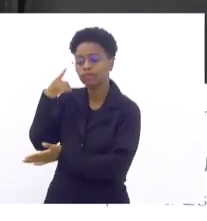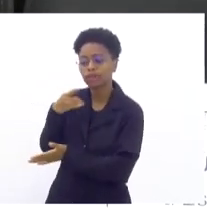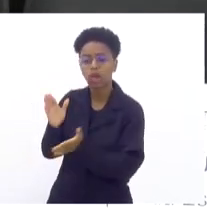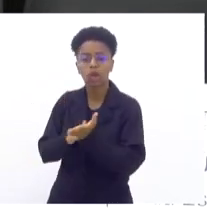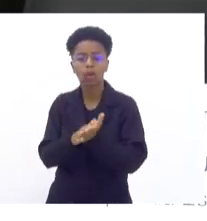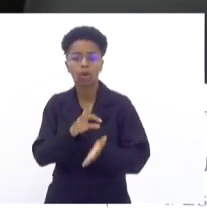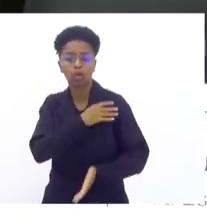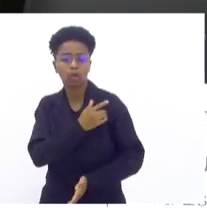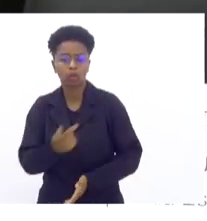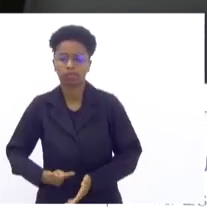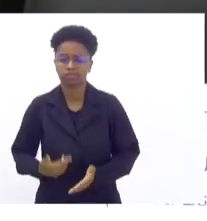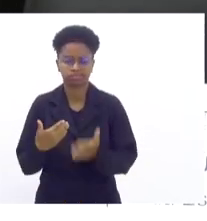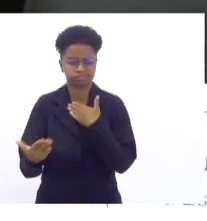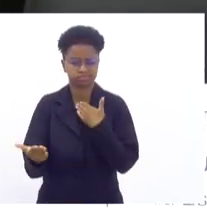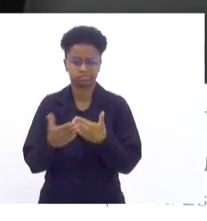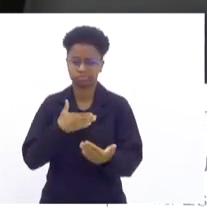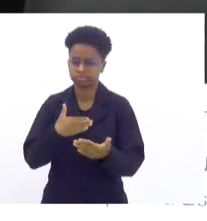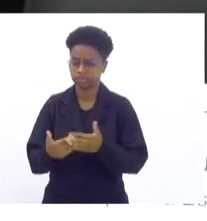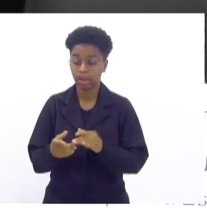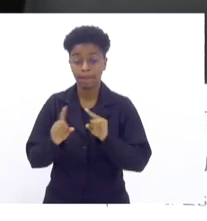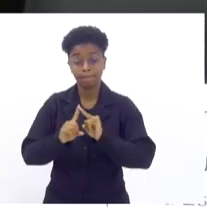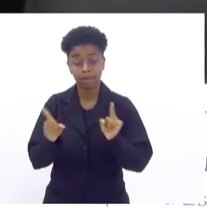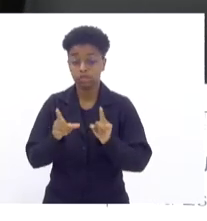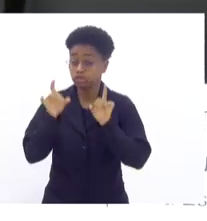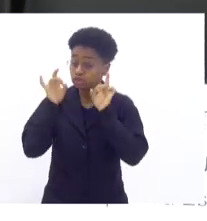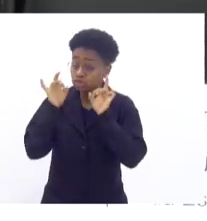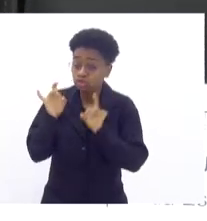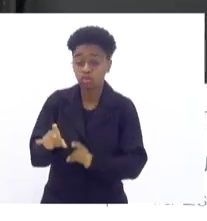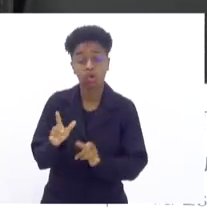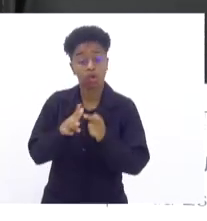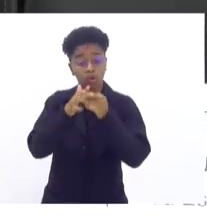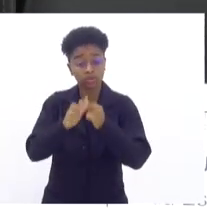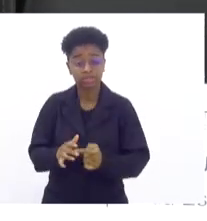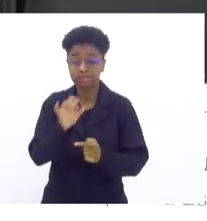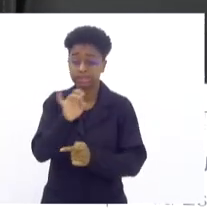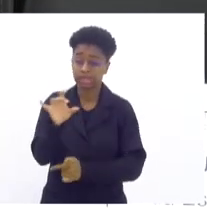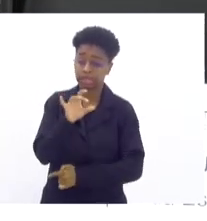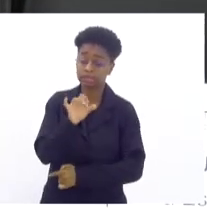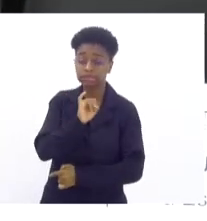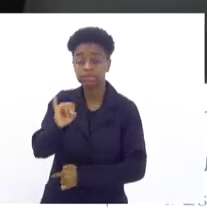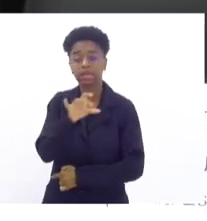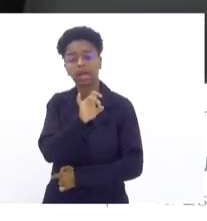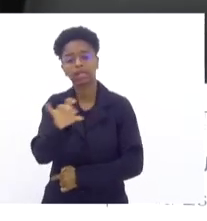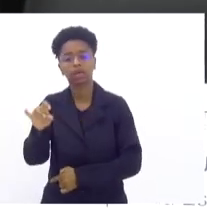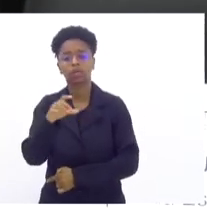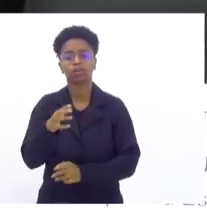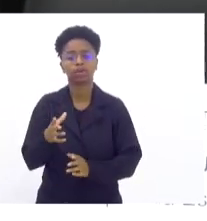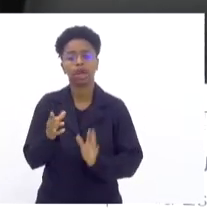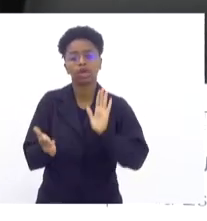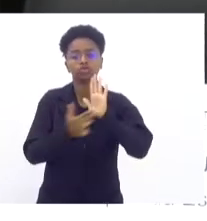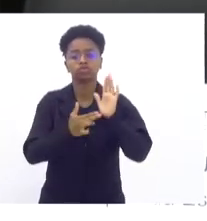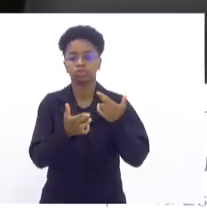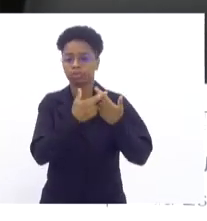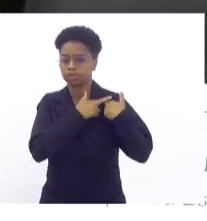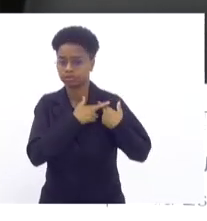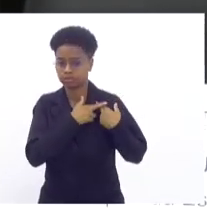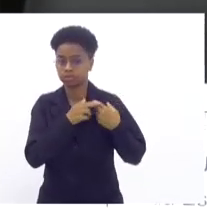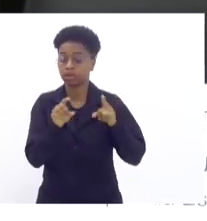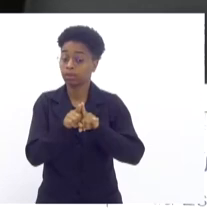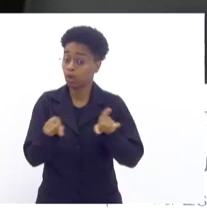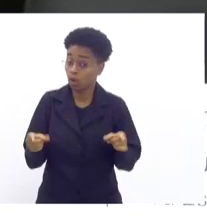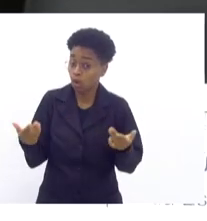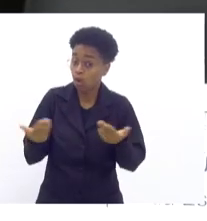governador, o que sejam. Só vai consertar isso se cada um assumir sua responsabilidade. E hoje